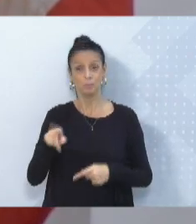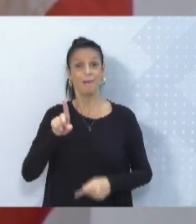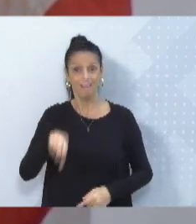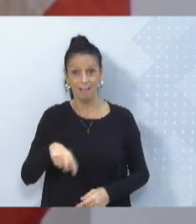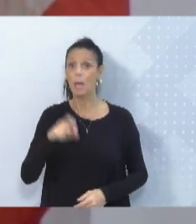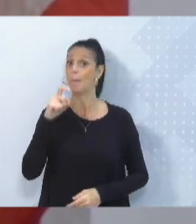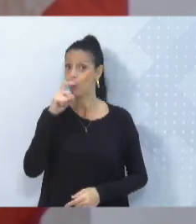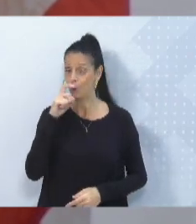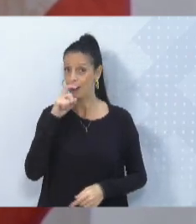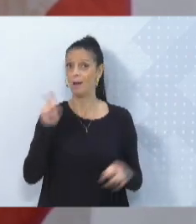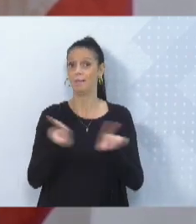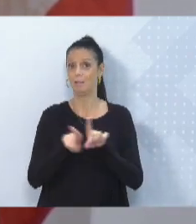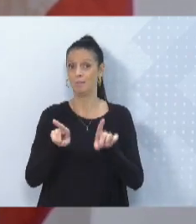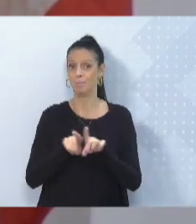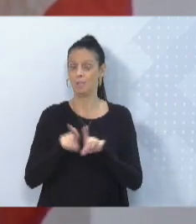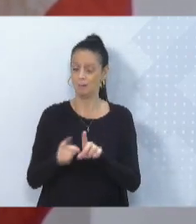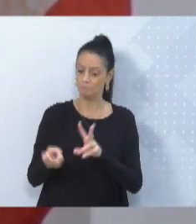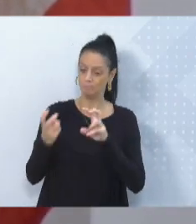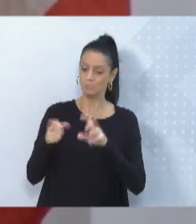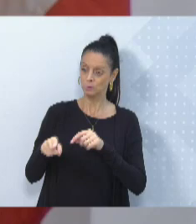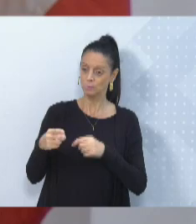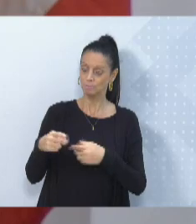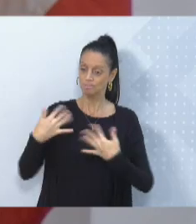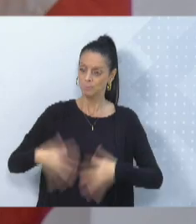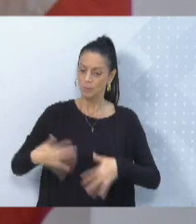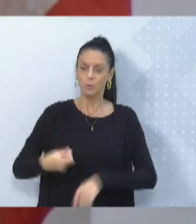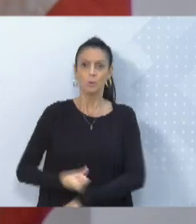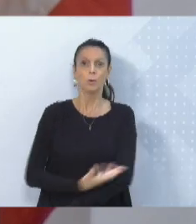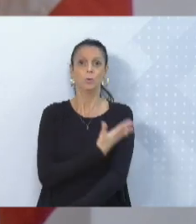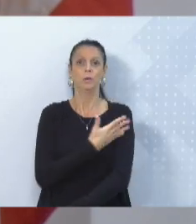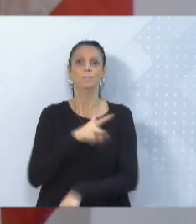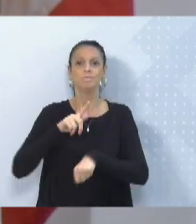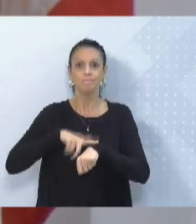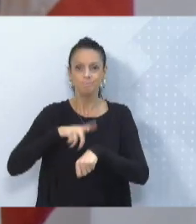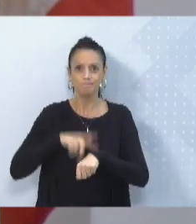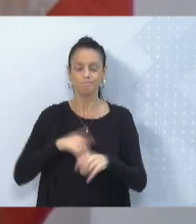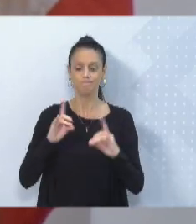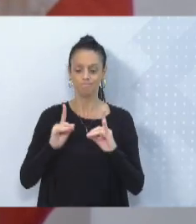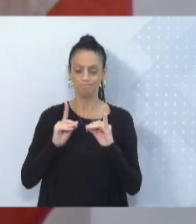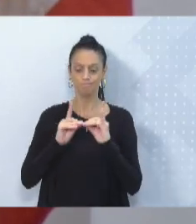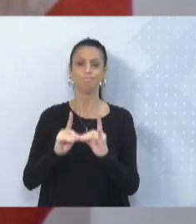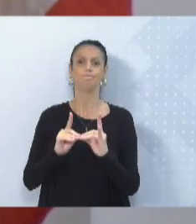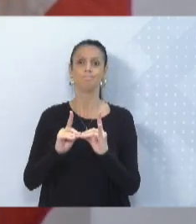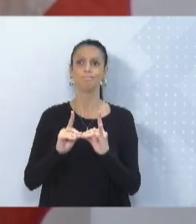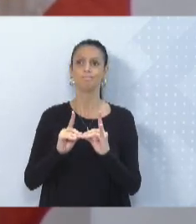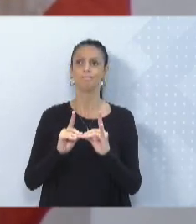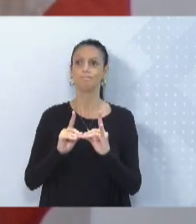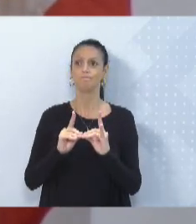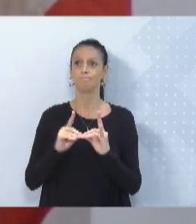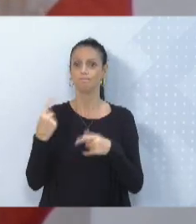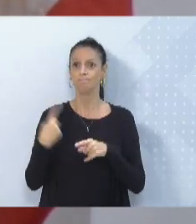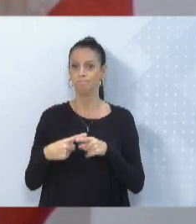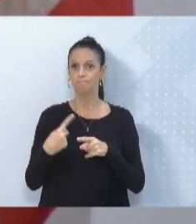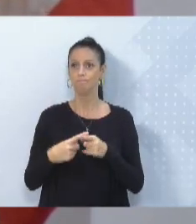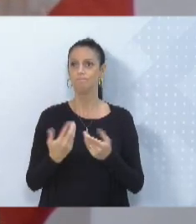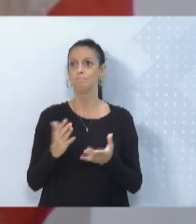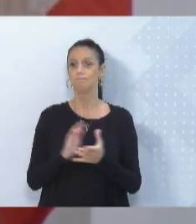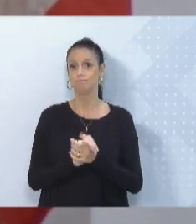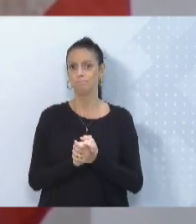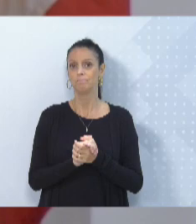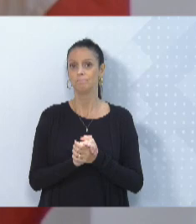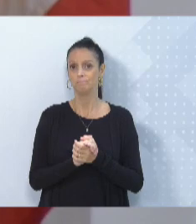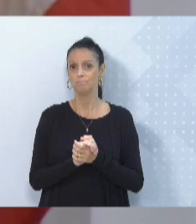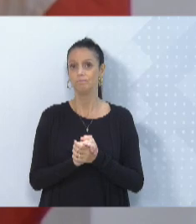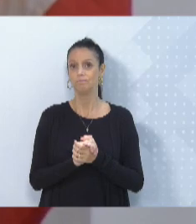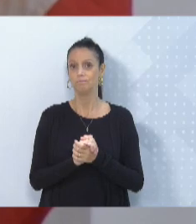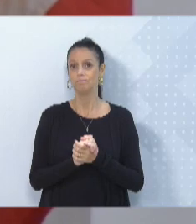e eu vi o quanto o senhor ficou emocionado lá na hora do velório, porque o senhor